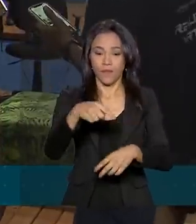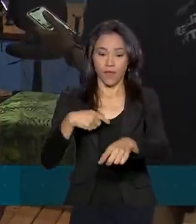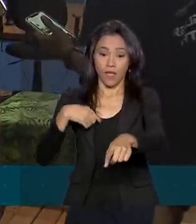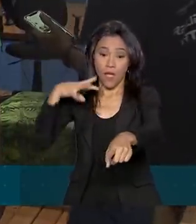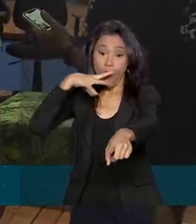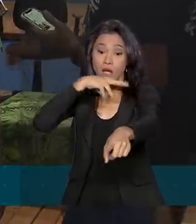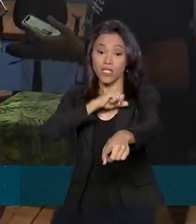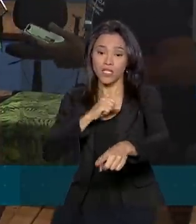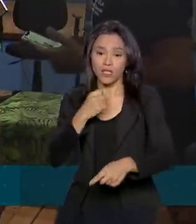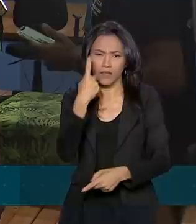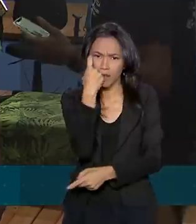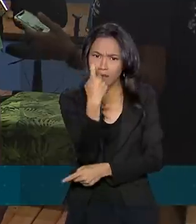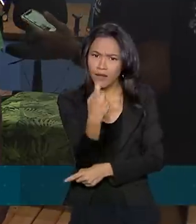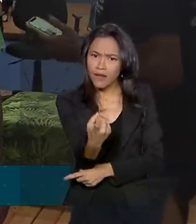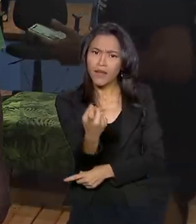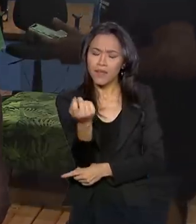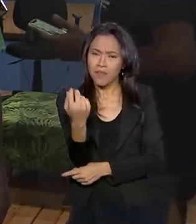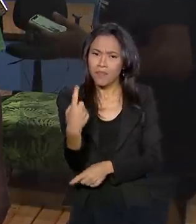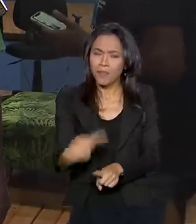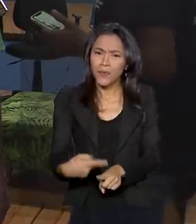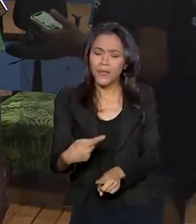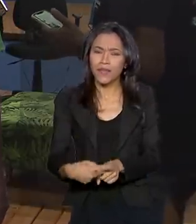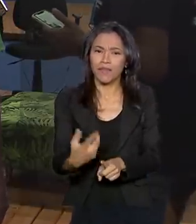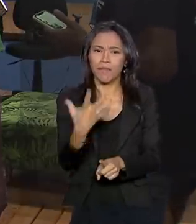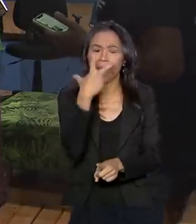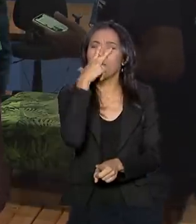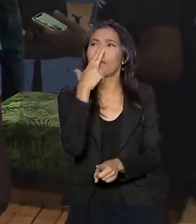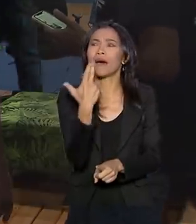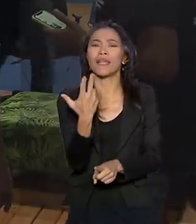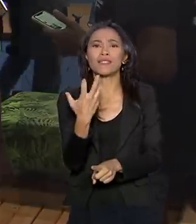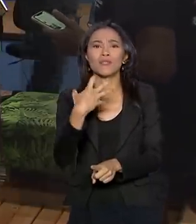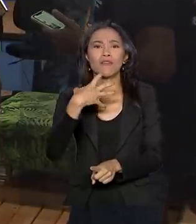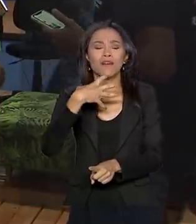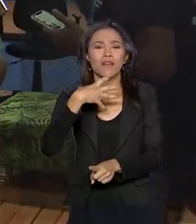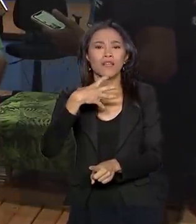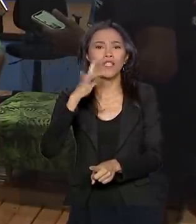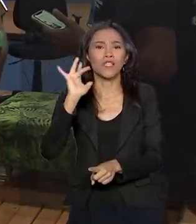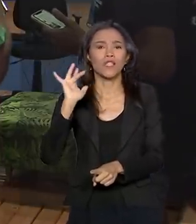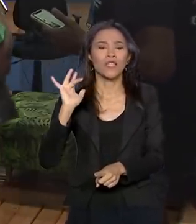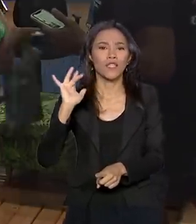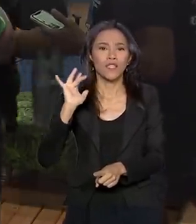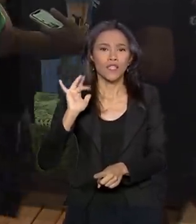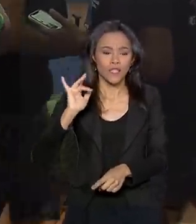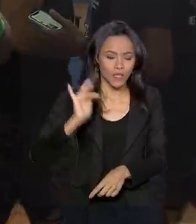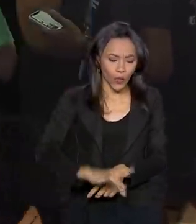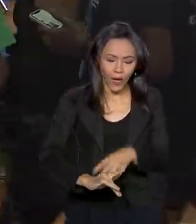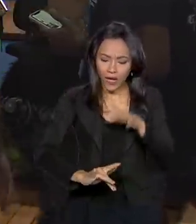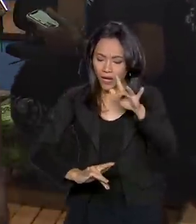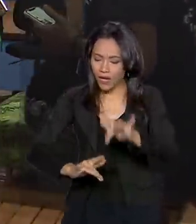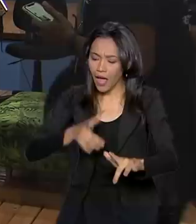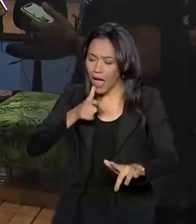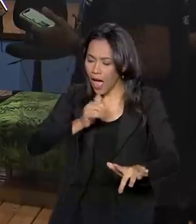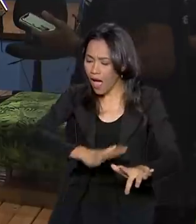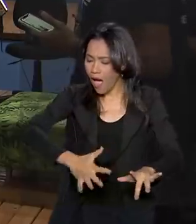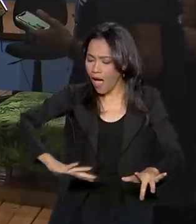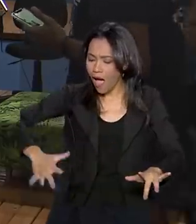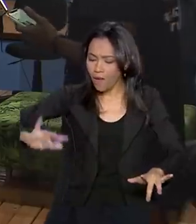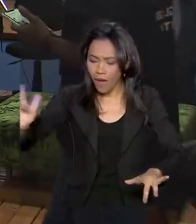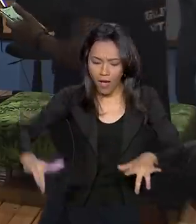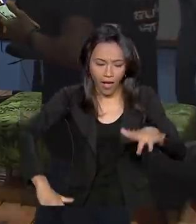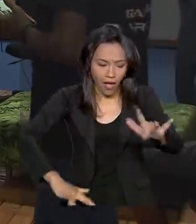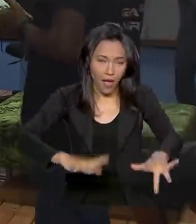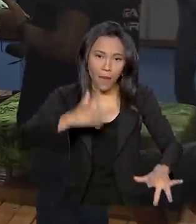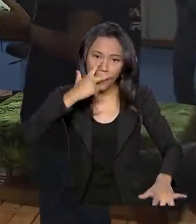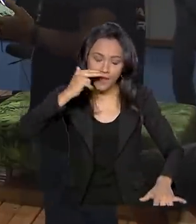traz a realidade. Parecia que eu estava tocando os pés nas águas. Parecia que eu, muitas vezes,